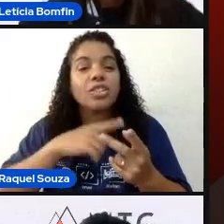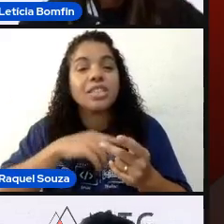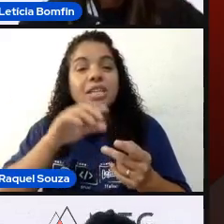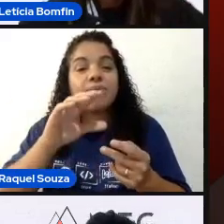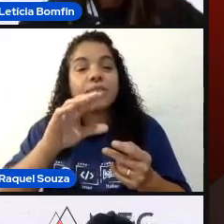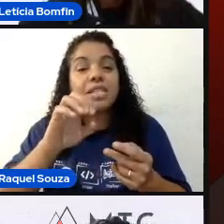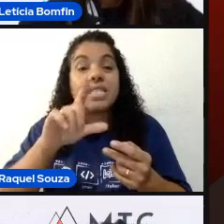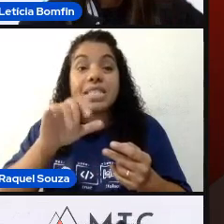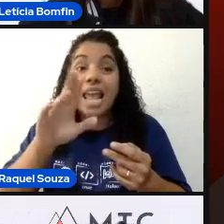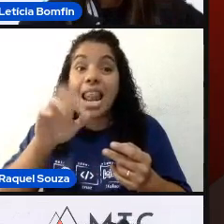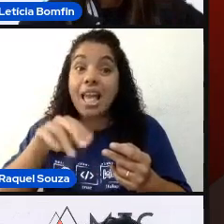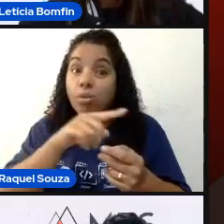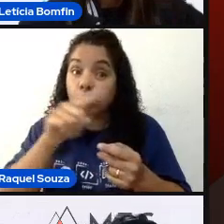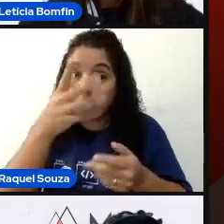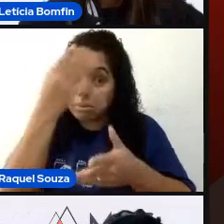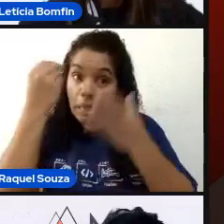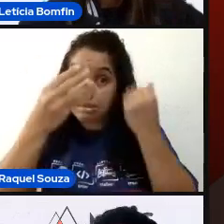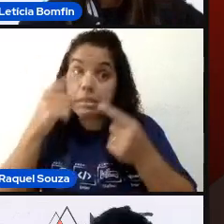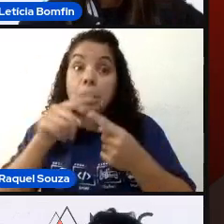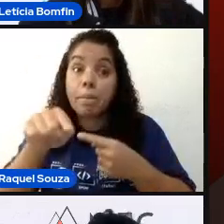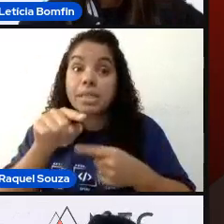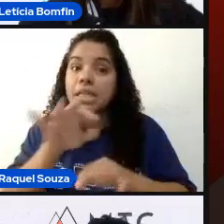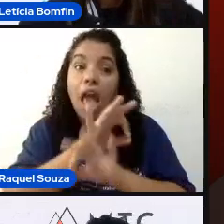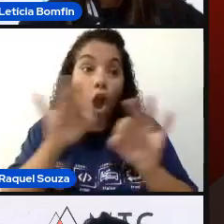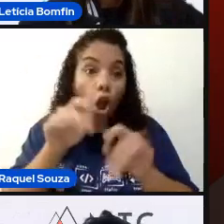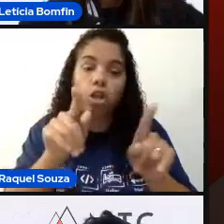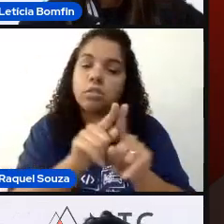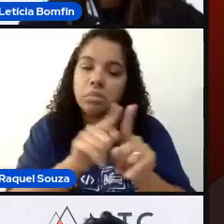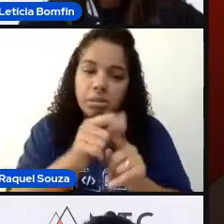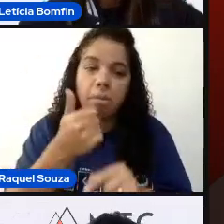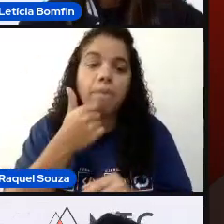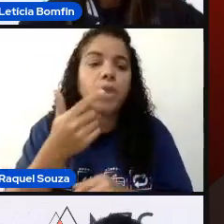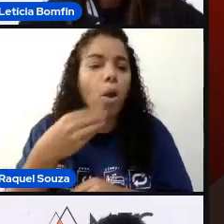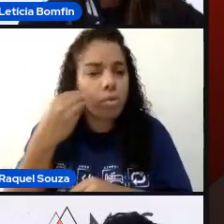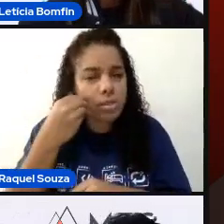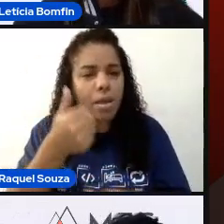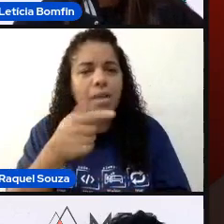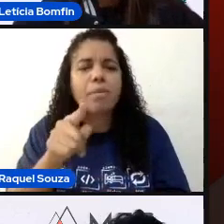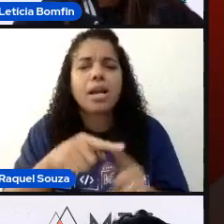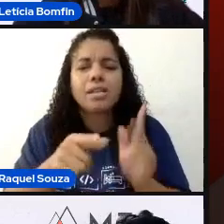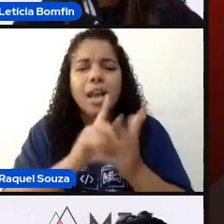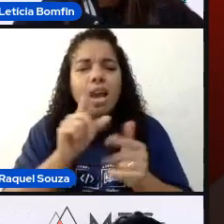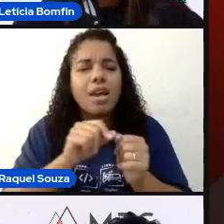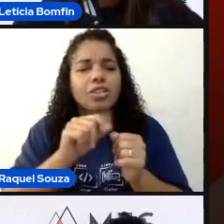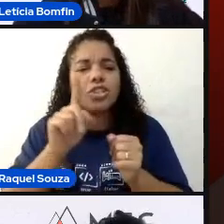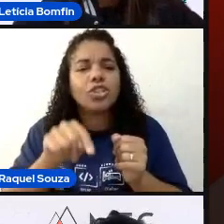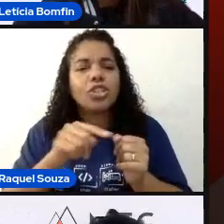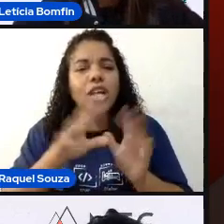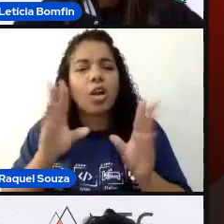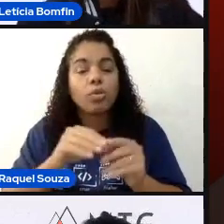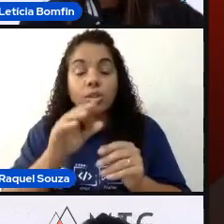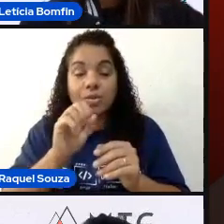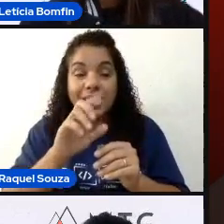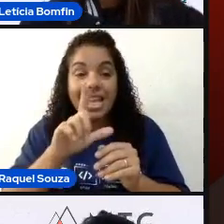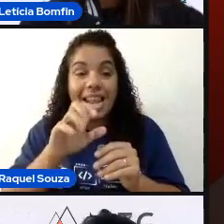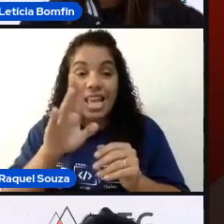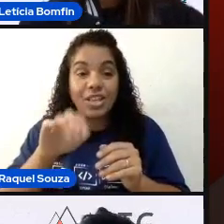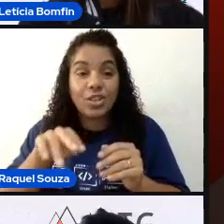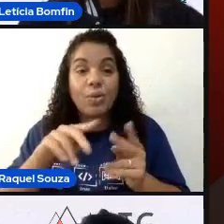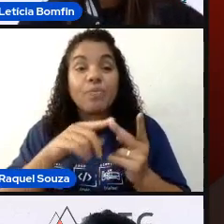galera está esquecendo. Mas é uma ferramenta ótima também. Então, experimentem antes de chegar nas conclusões. E eu acho que o Maestro...